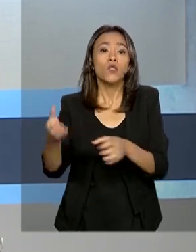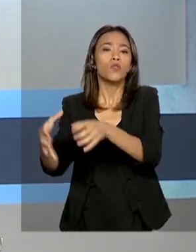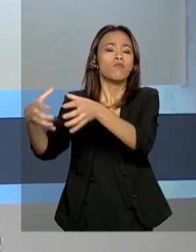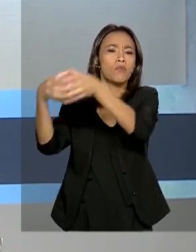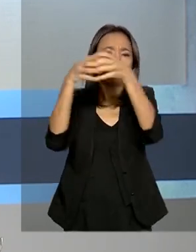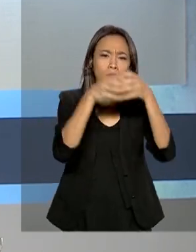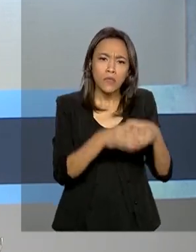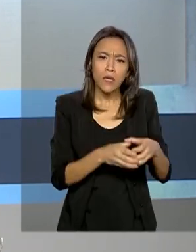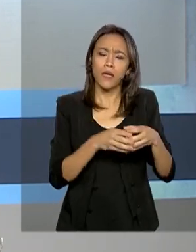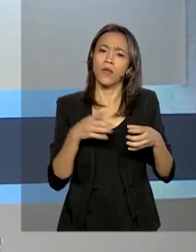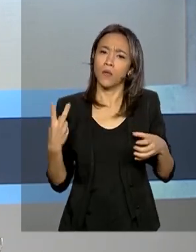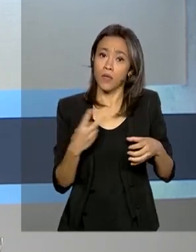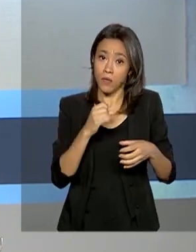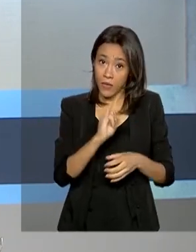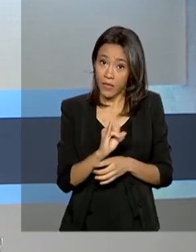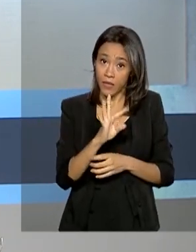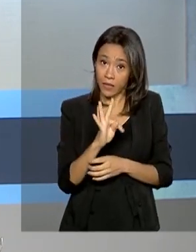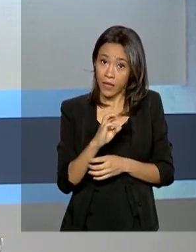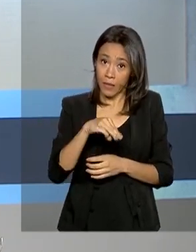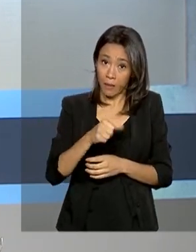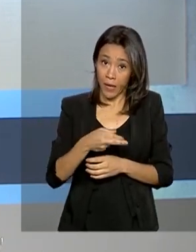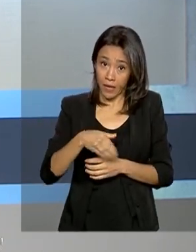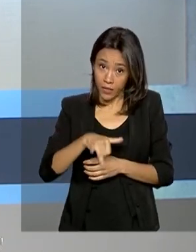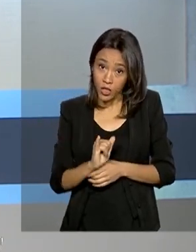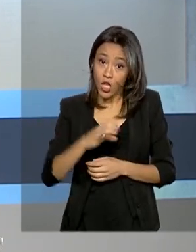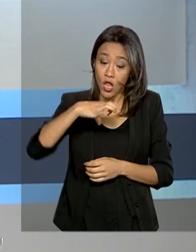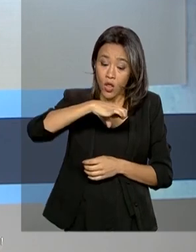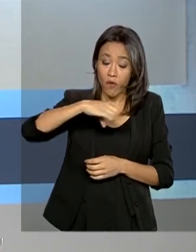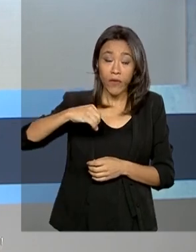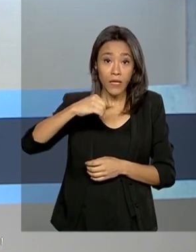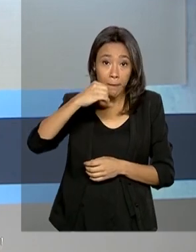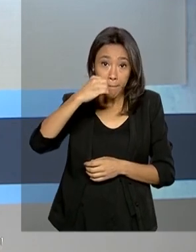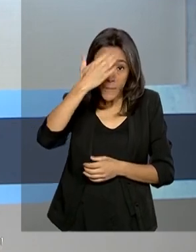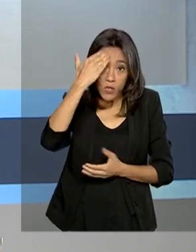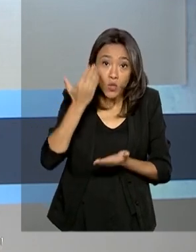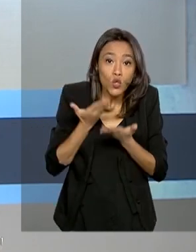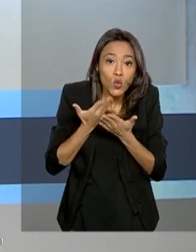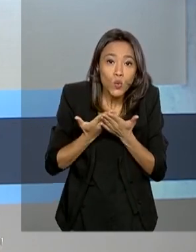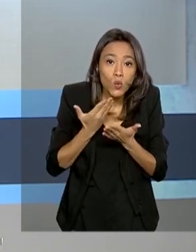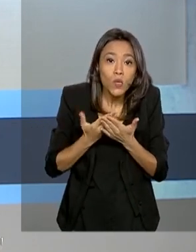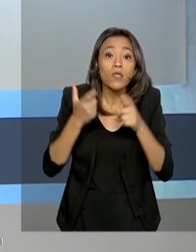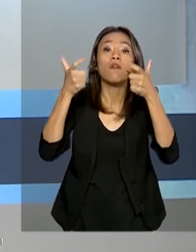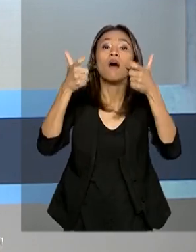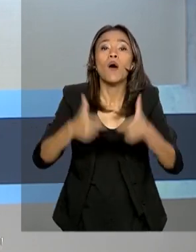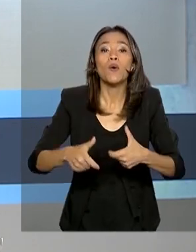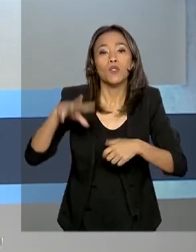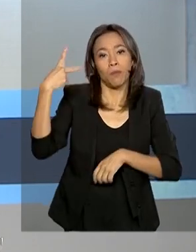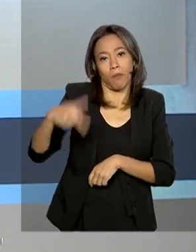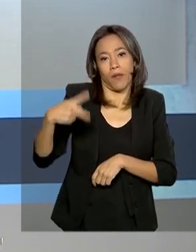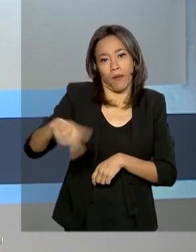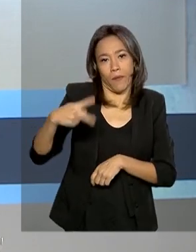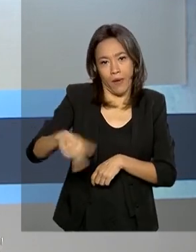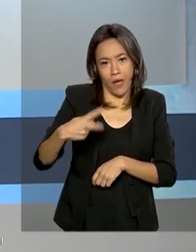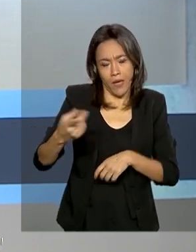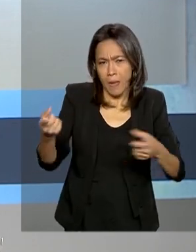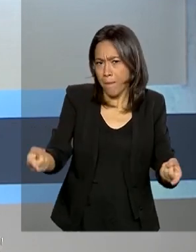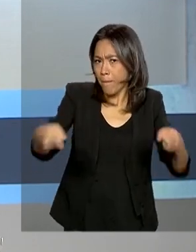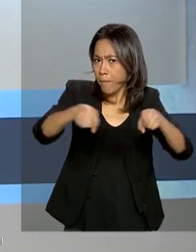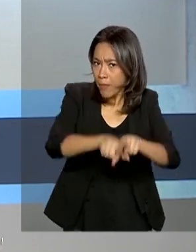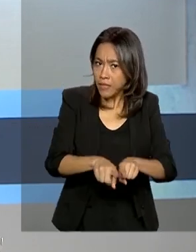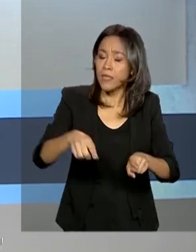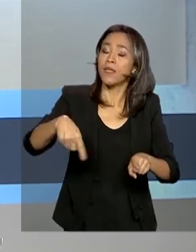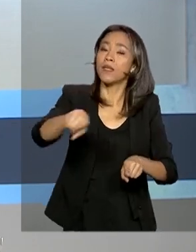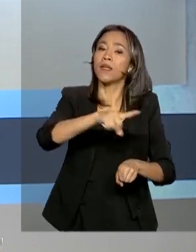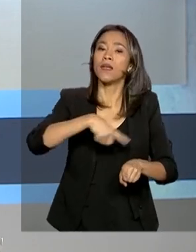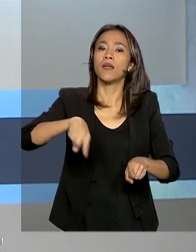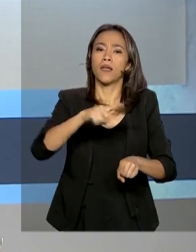volta ao Brasil neste fim de semana 90 estudantes brasileiros que estavam no Paraguai. Em parceria com empresas de transporte